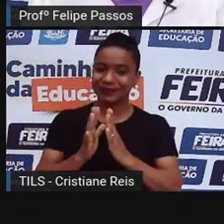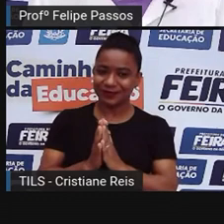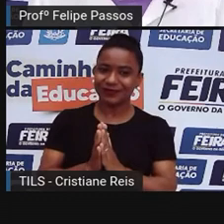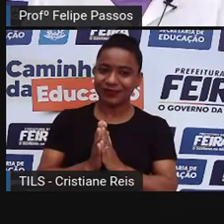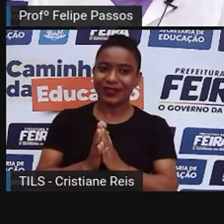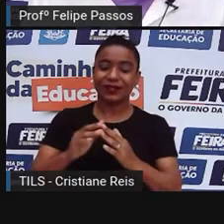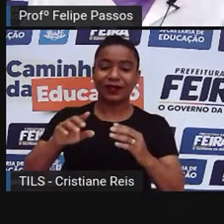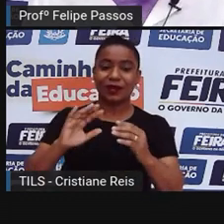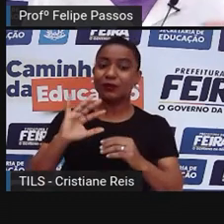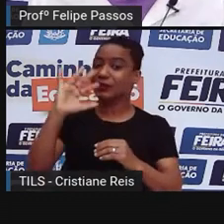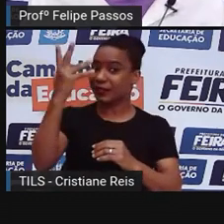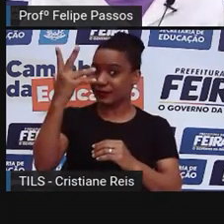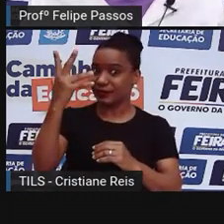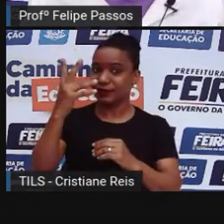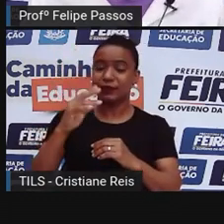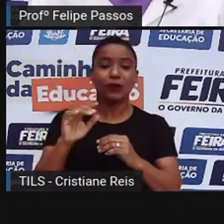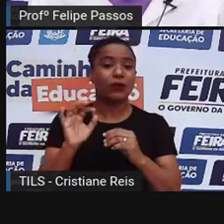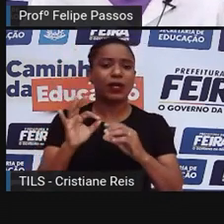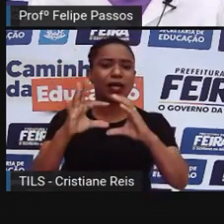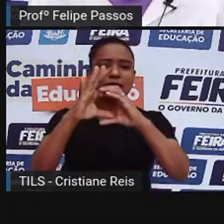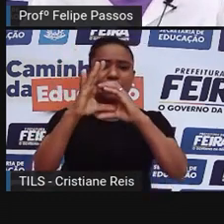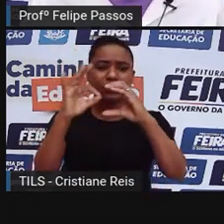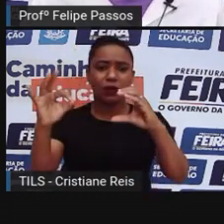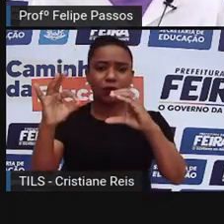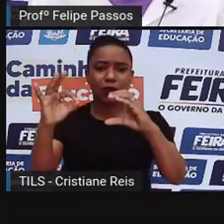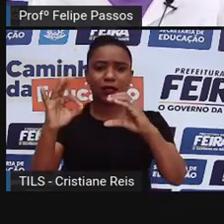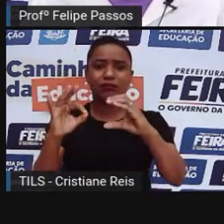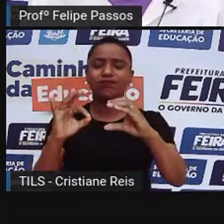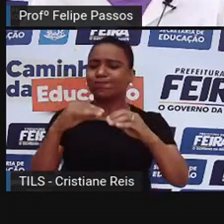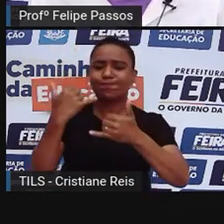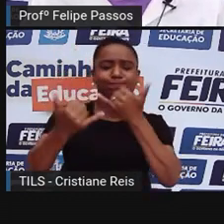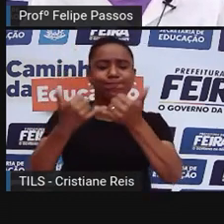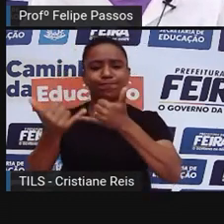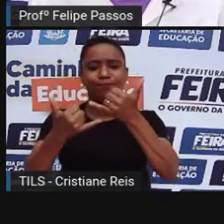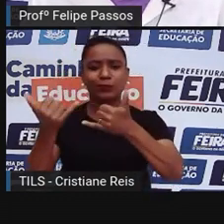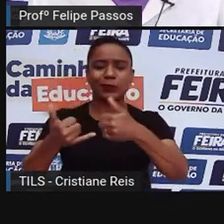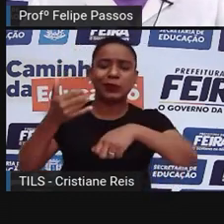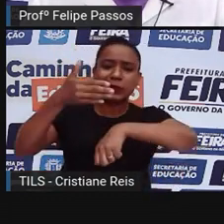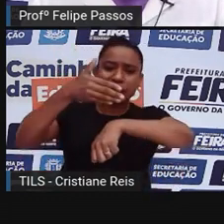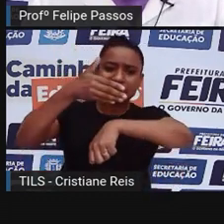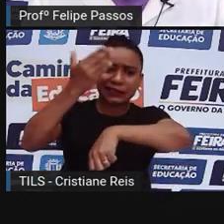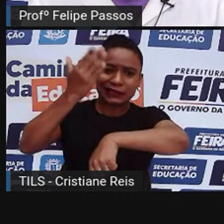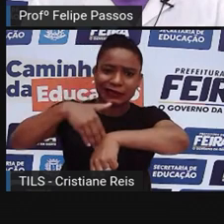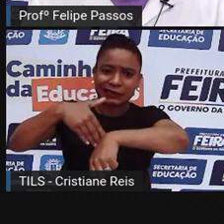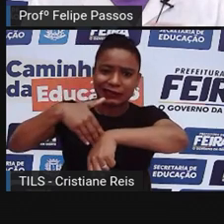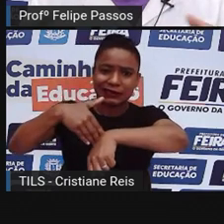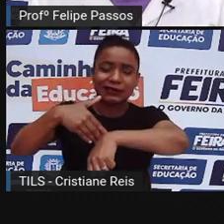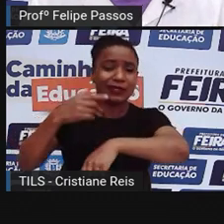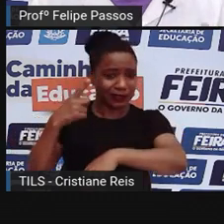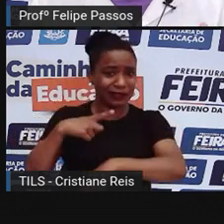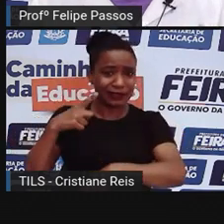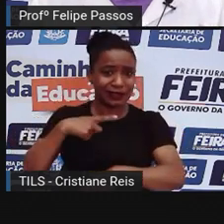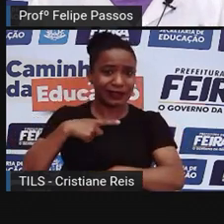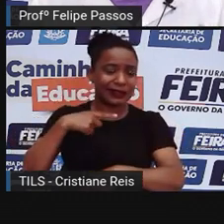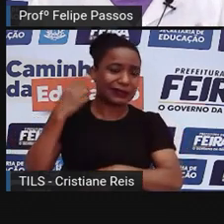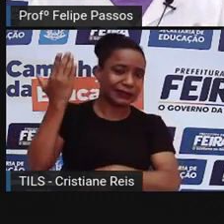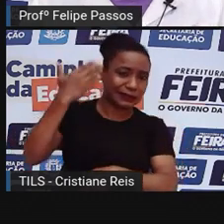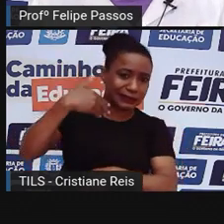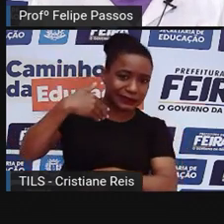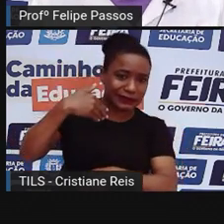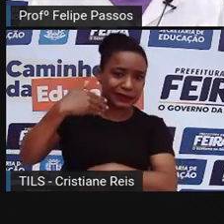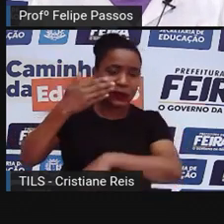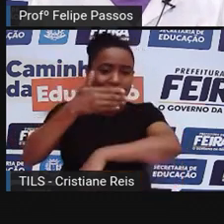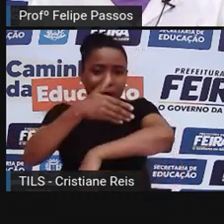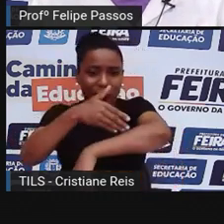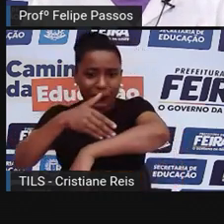arranha, você cai, ralou o joelho, aquela ferida, ela vai fechar, vai cicatrizar depois de um tempo.